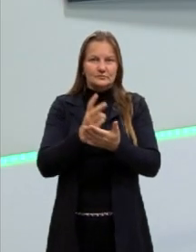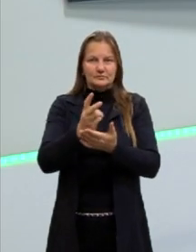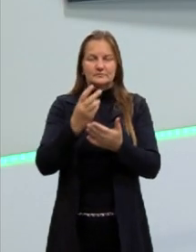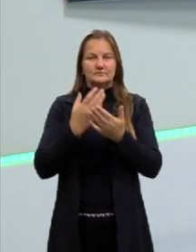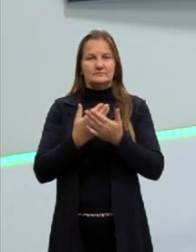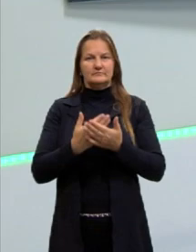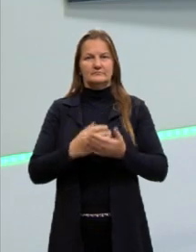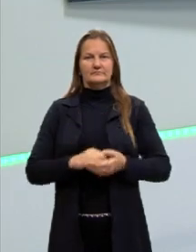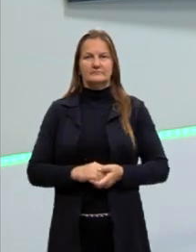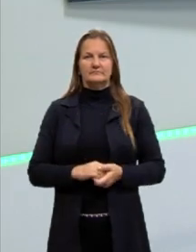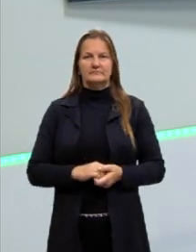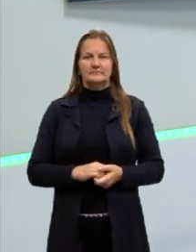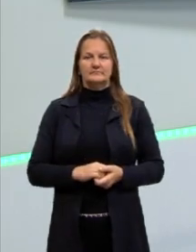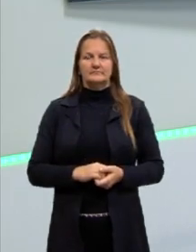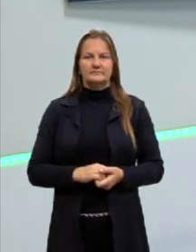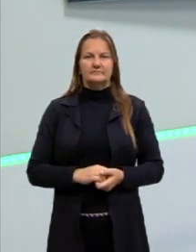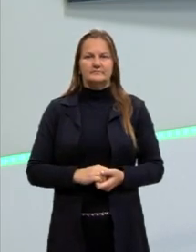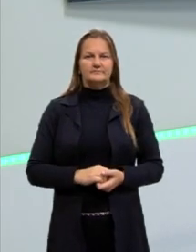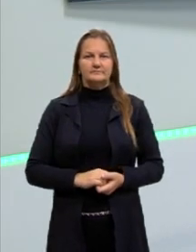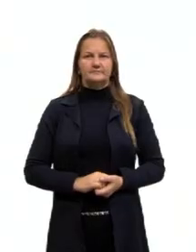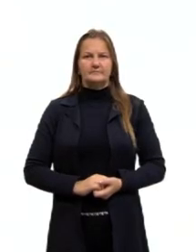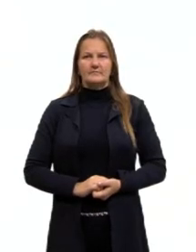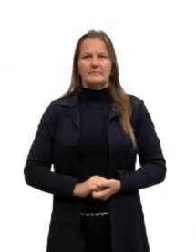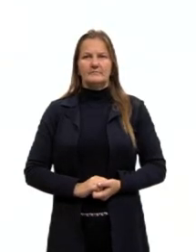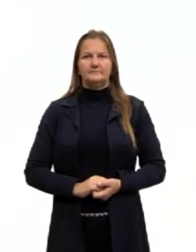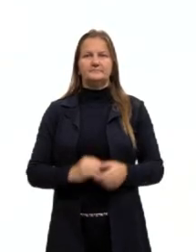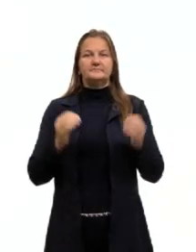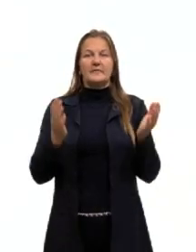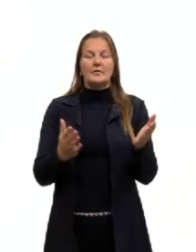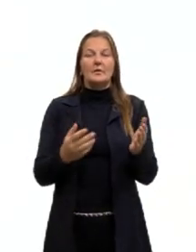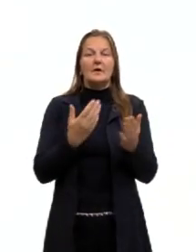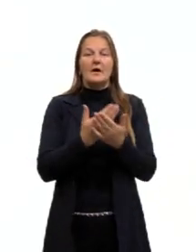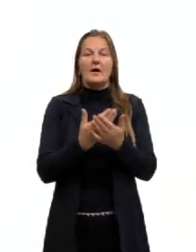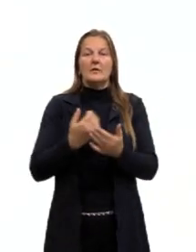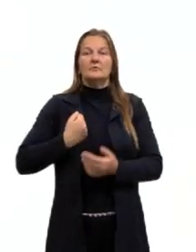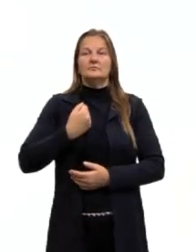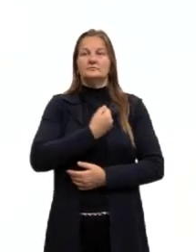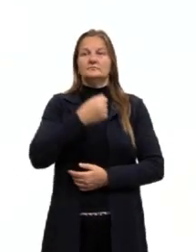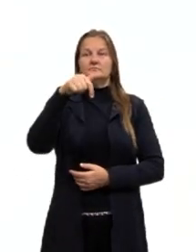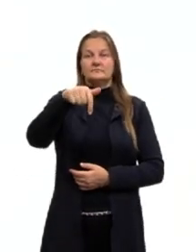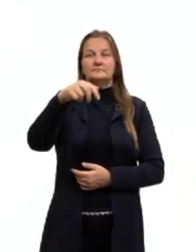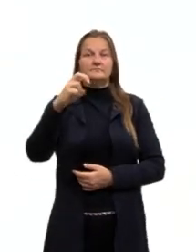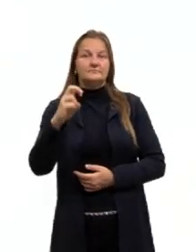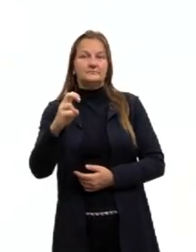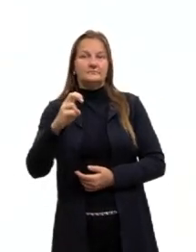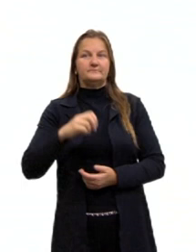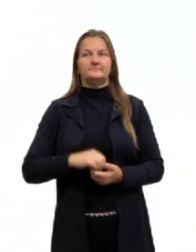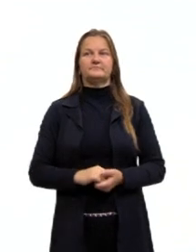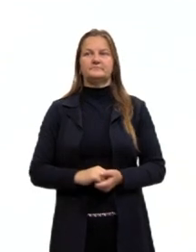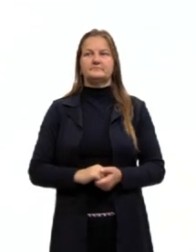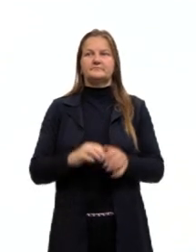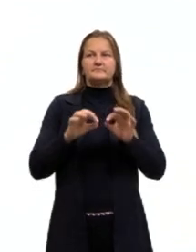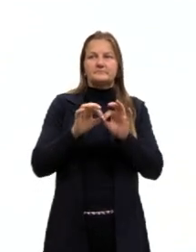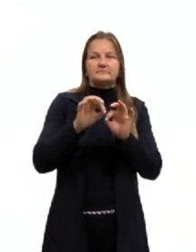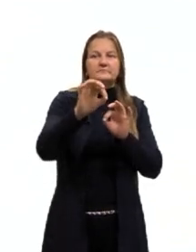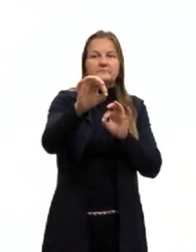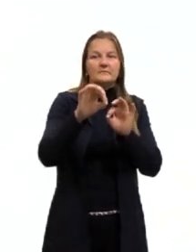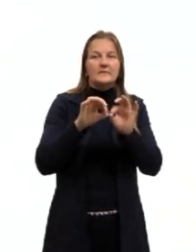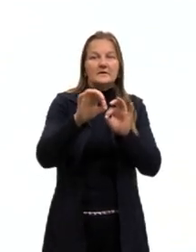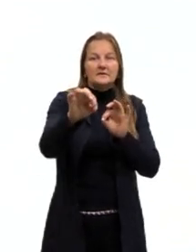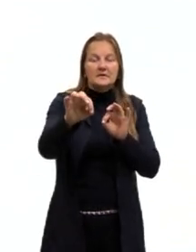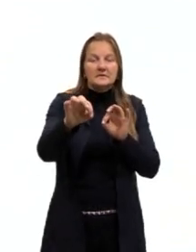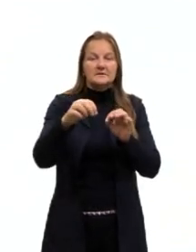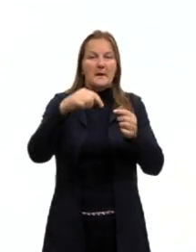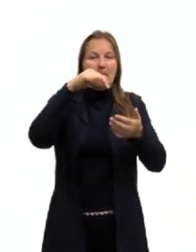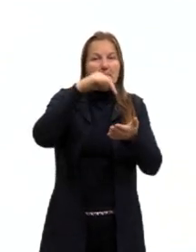nas nossas aulas, né? Agora nós vamos para a nossa aula de número 75. Distâncias entre